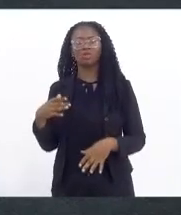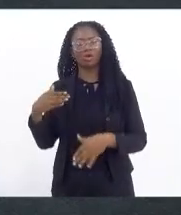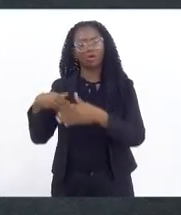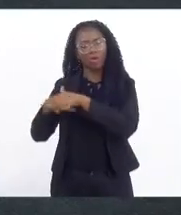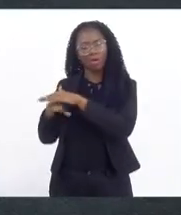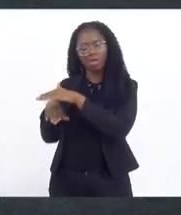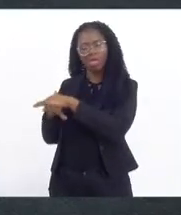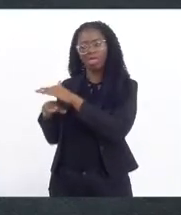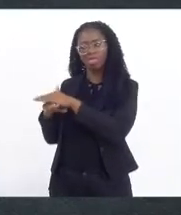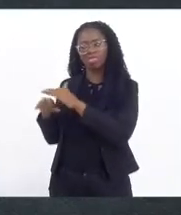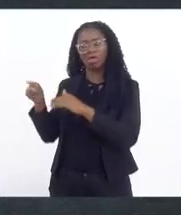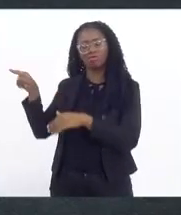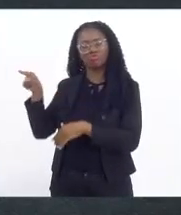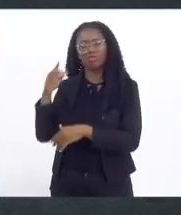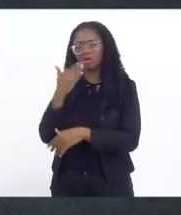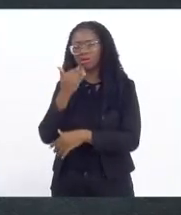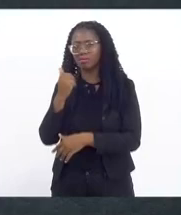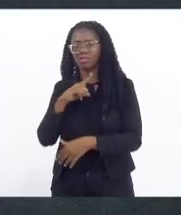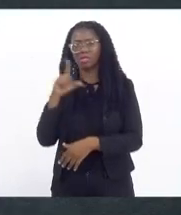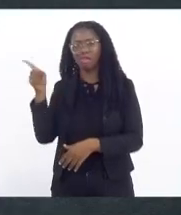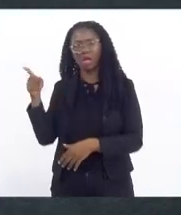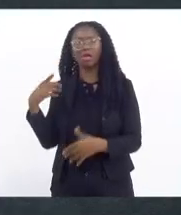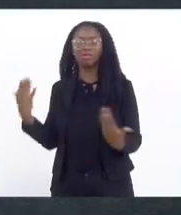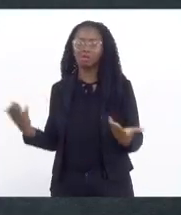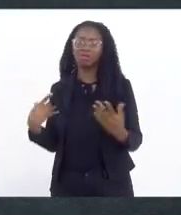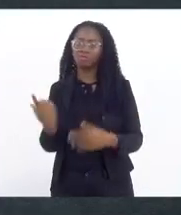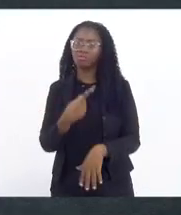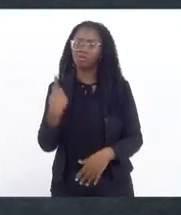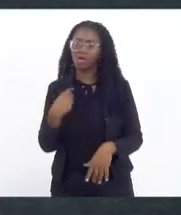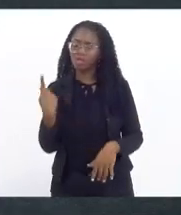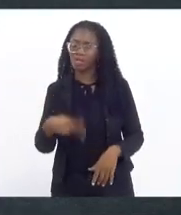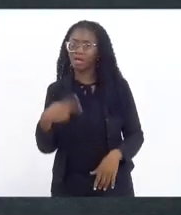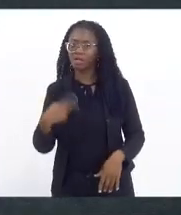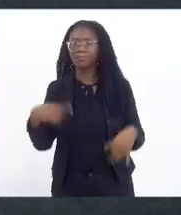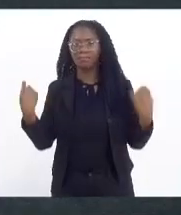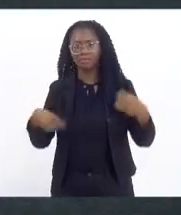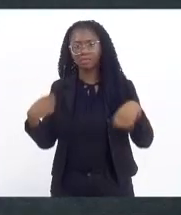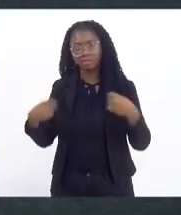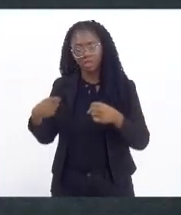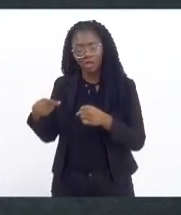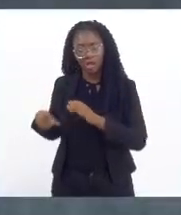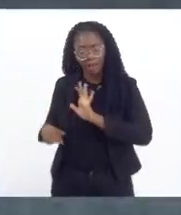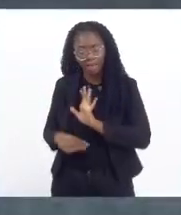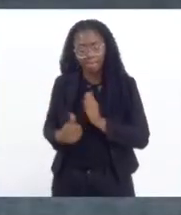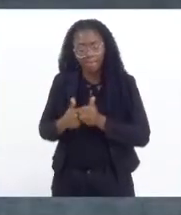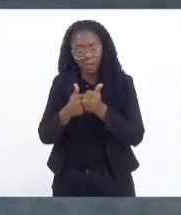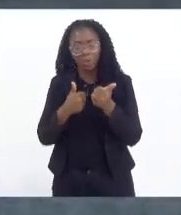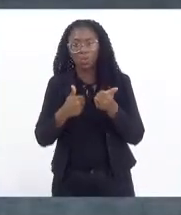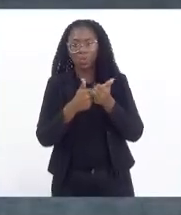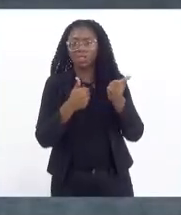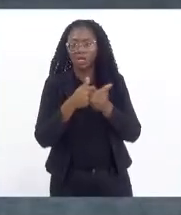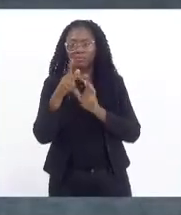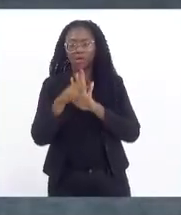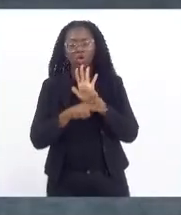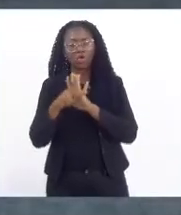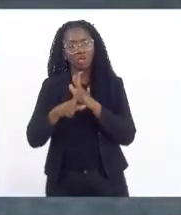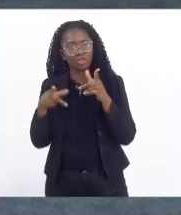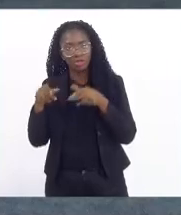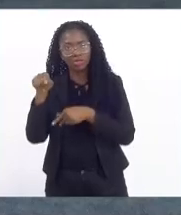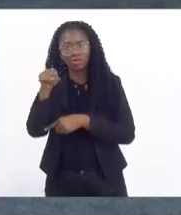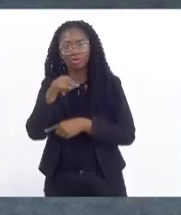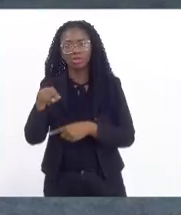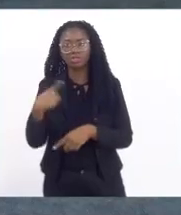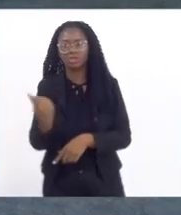e o quanto que é importante essa casa se assenhorar desses processos e a gente fará, nós faremos aí com a Comissão